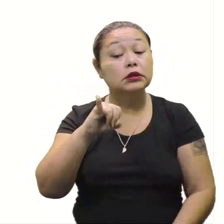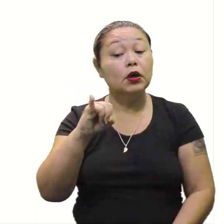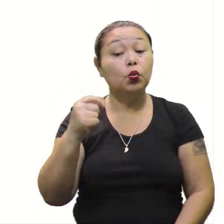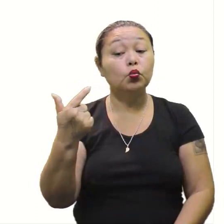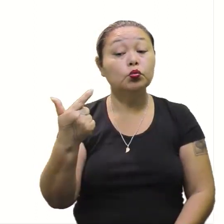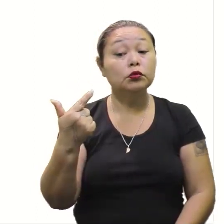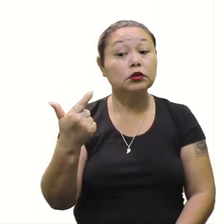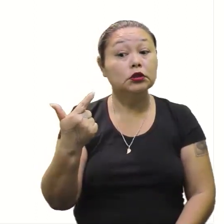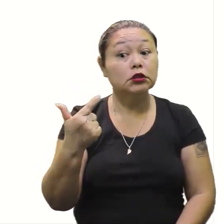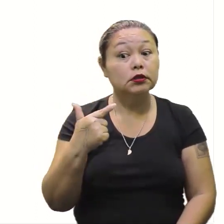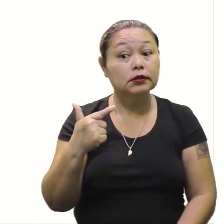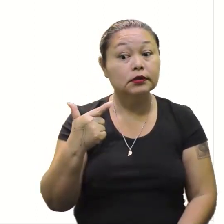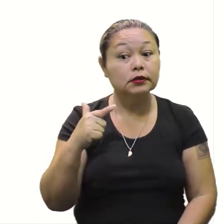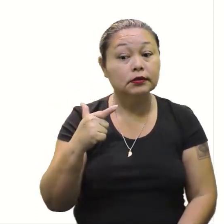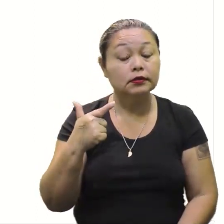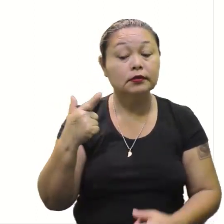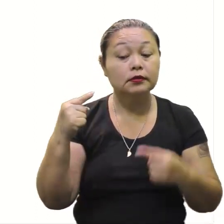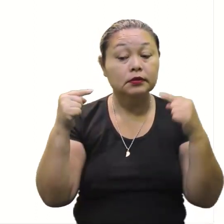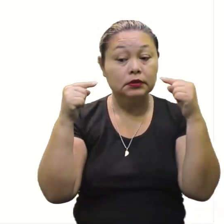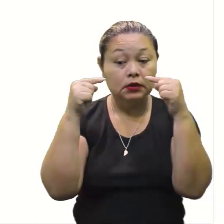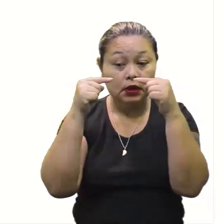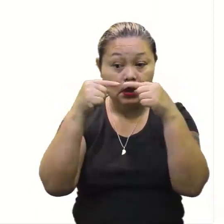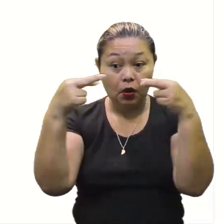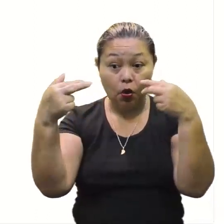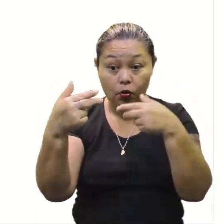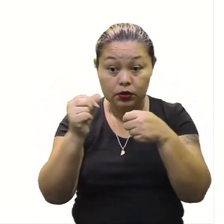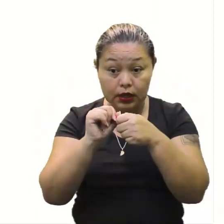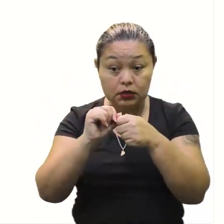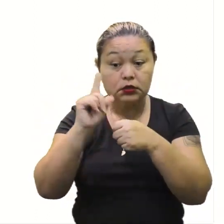igualdade, não é equação.